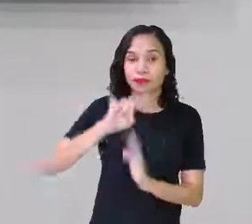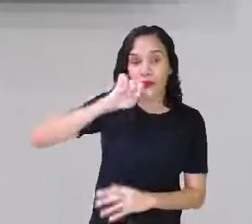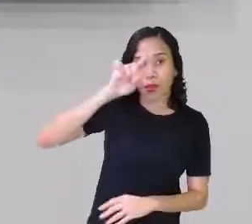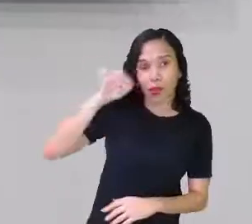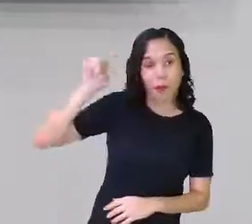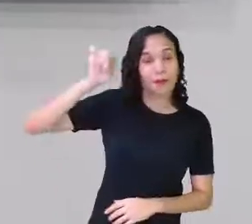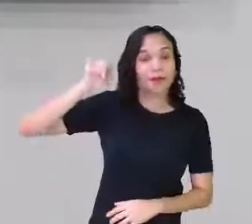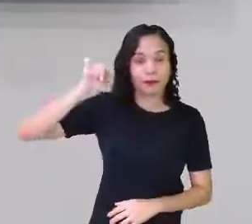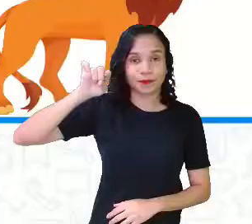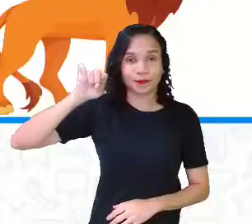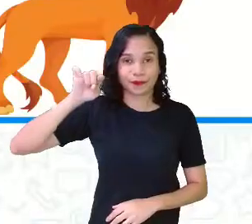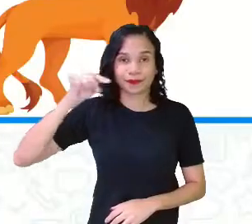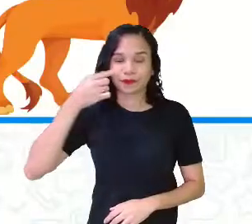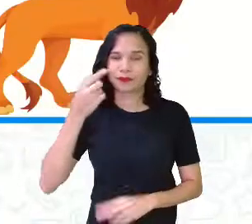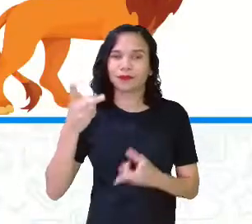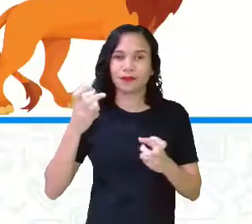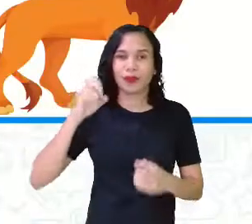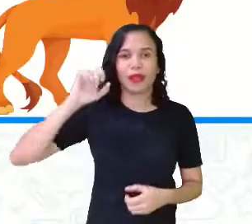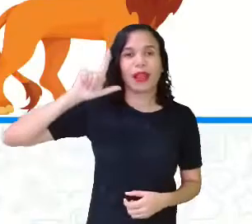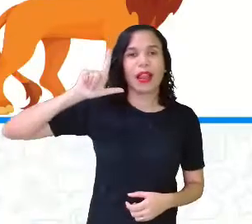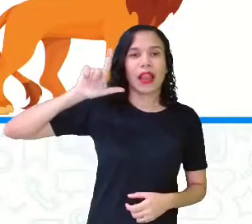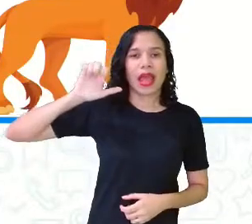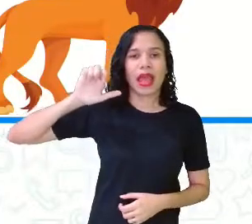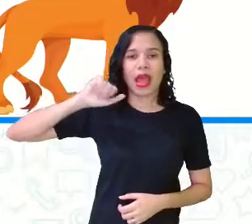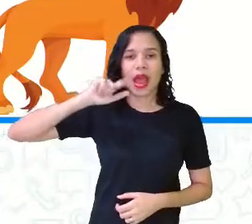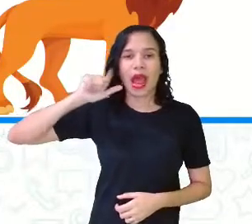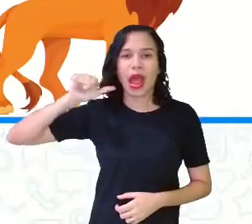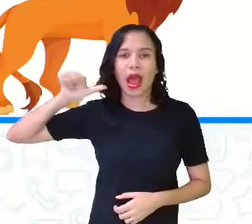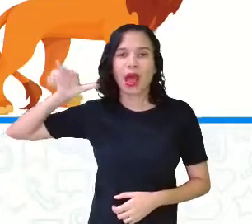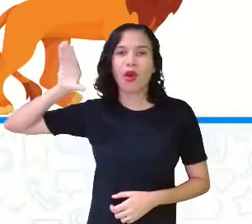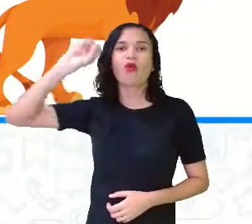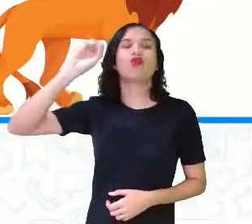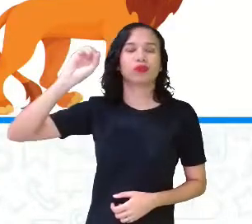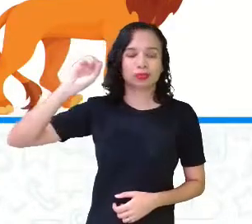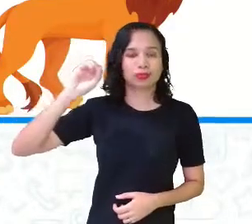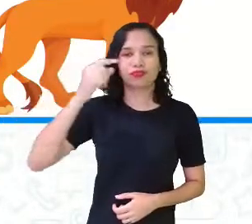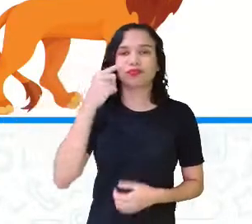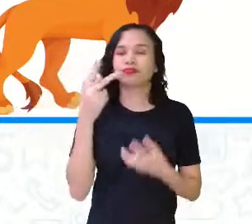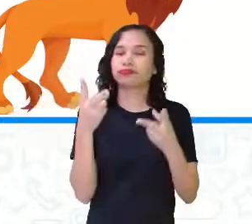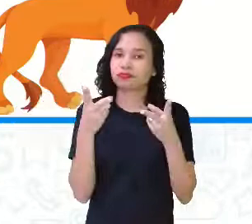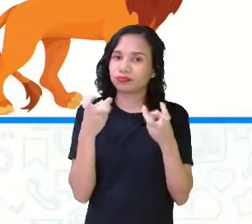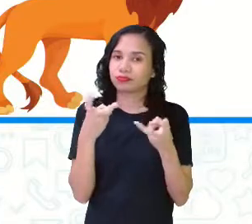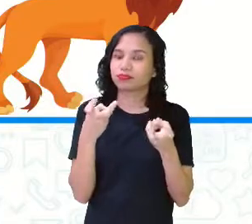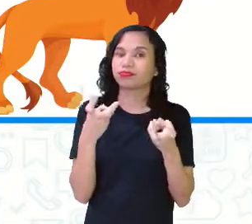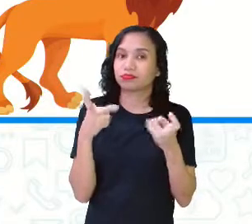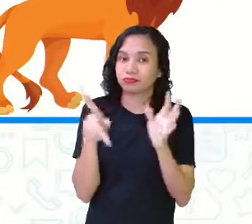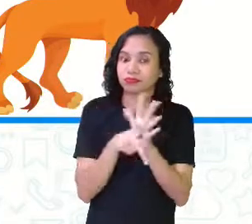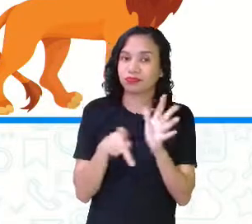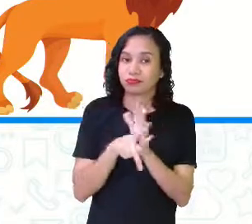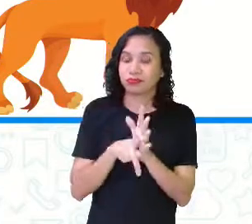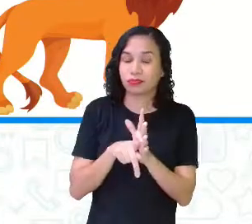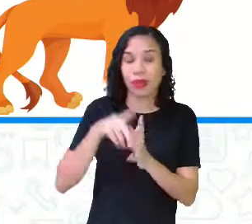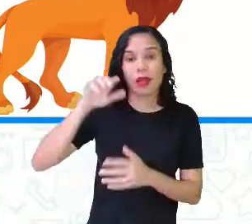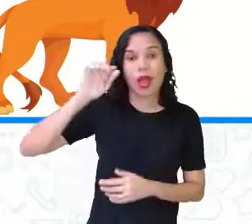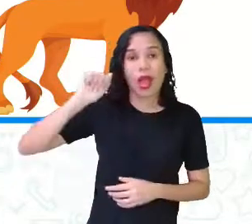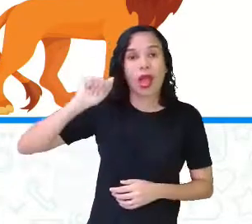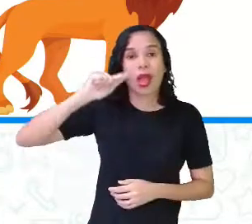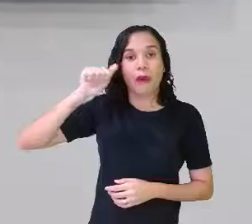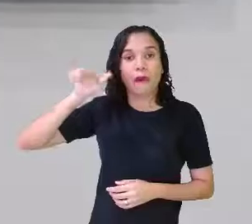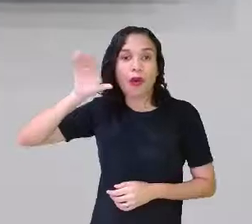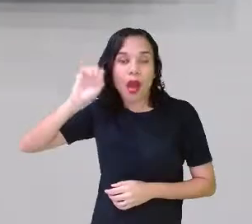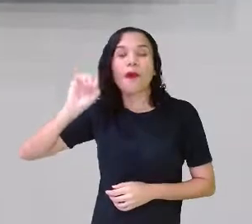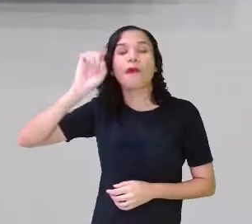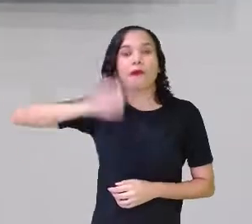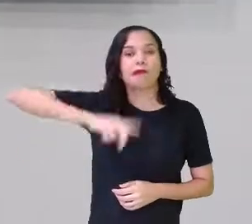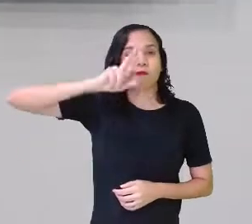gráfico do tio, não é? Vamos lá. Leão. Olha, a sílaba ão é a